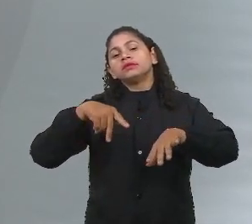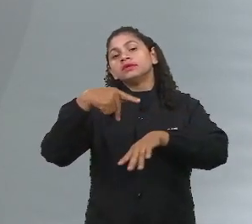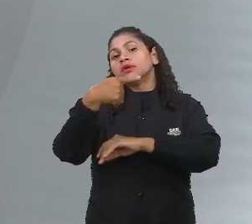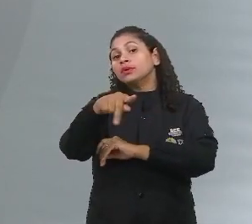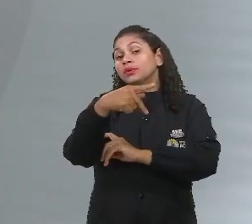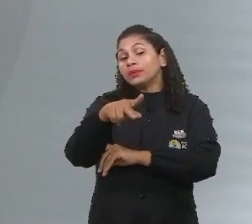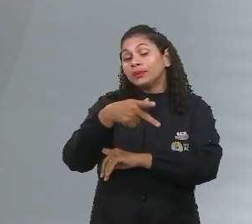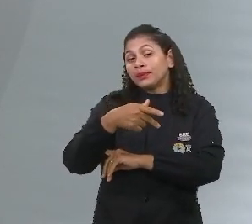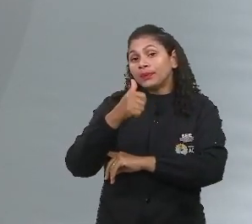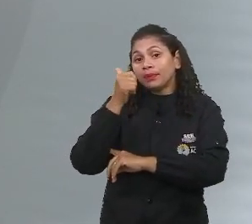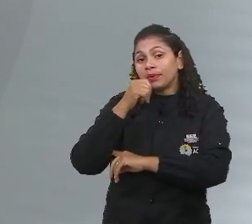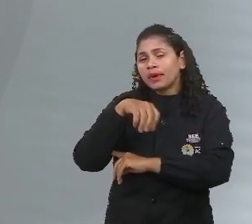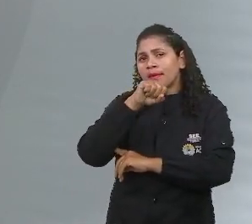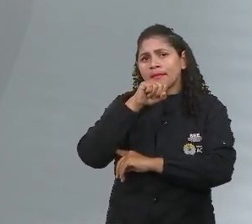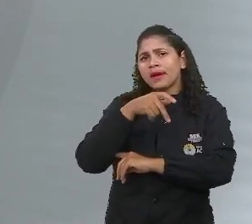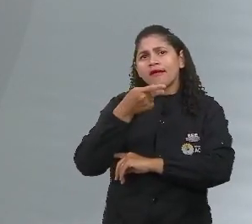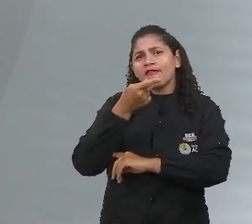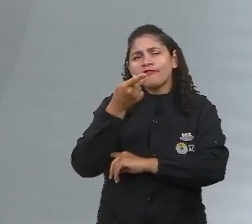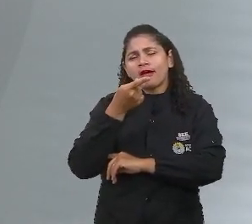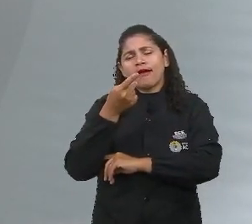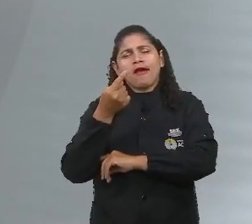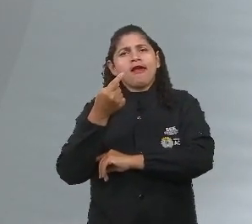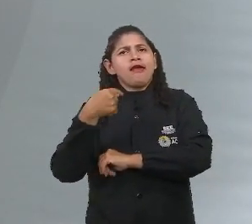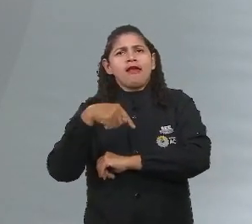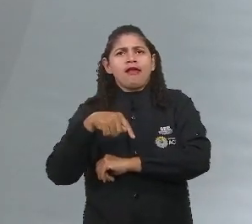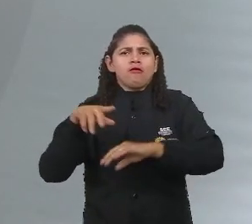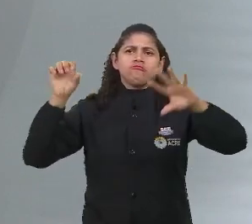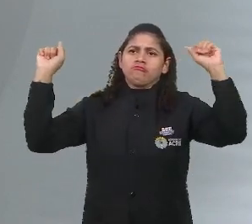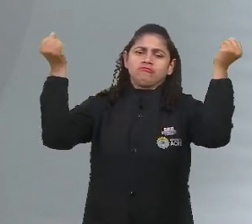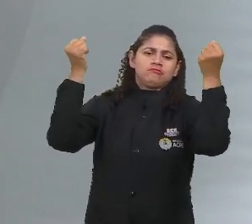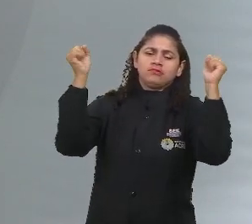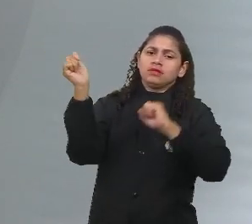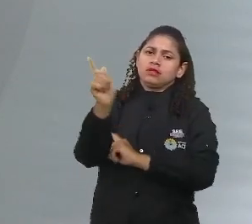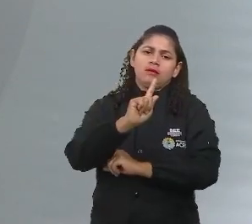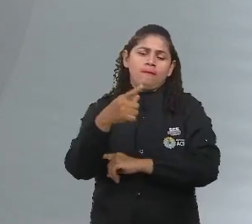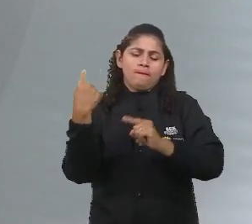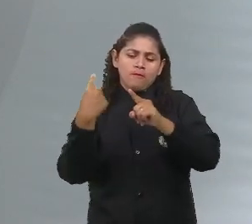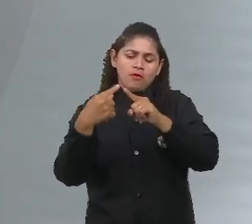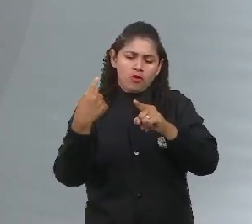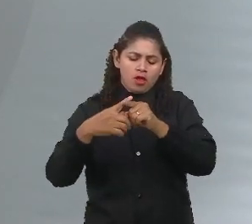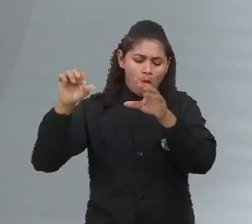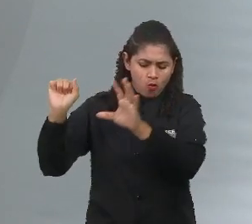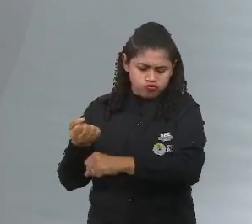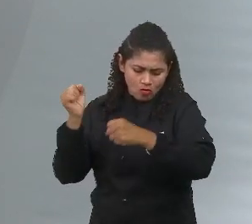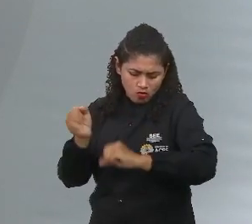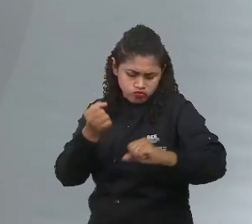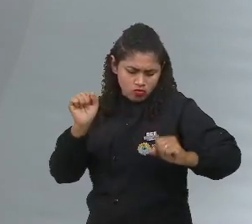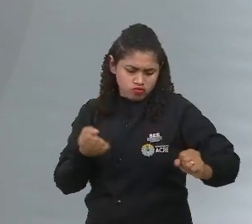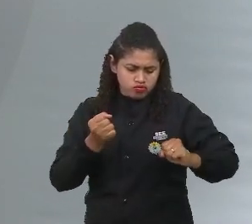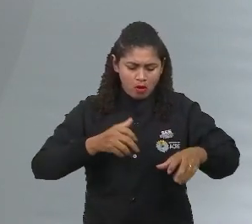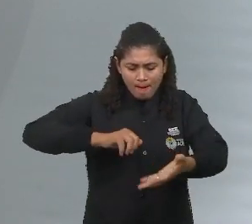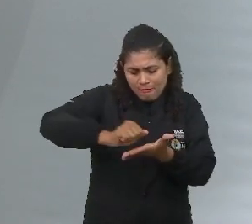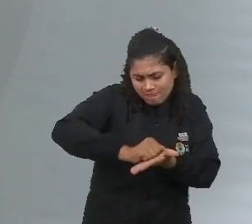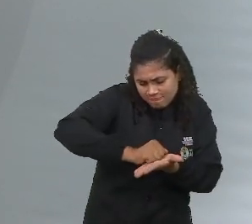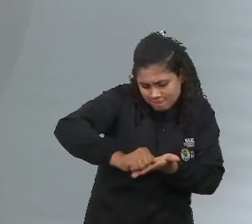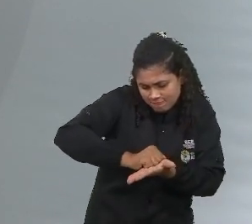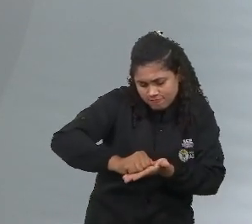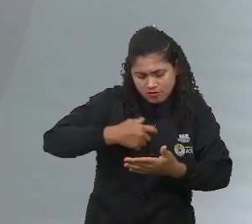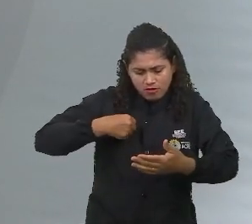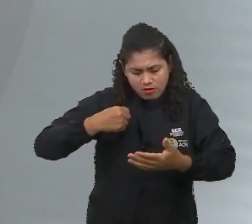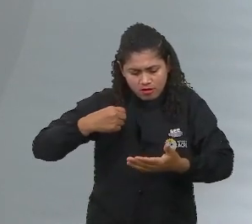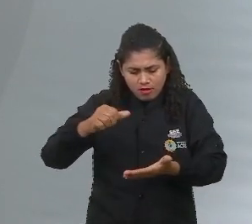porque eu lavo louça, lavo roupa, varro a casa, limpo a varanda. Ela está errada?